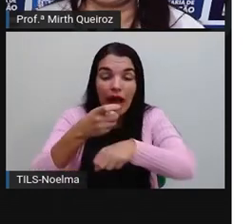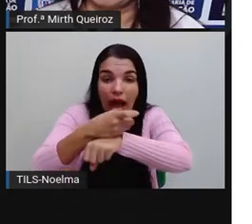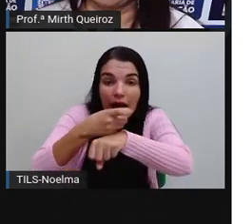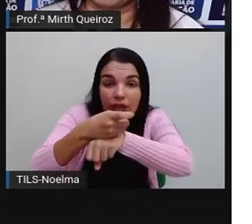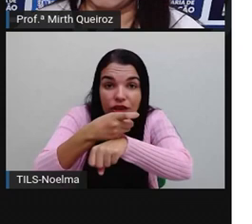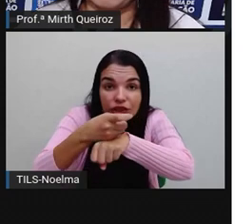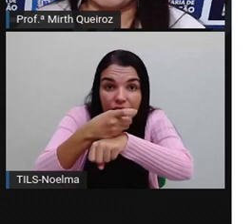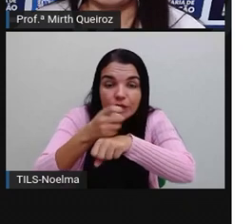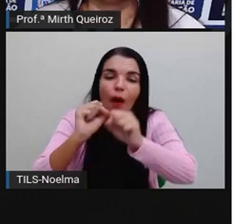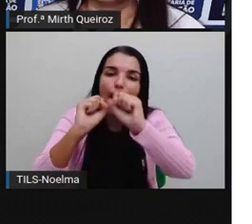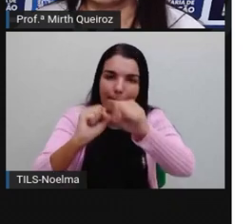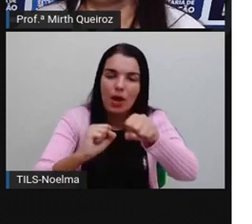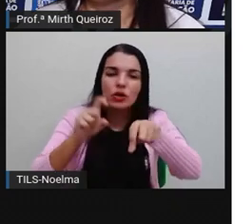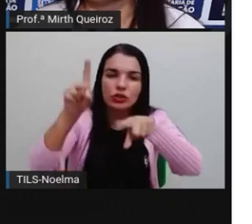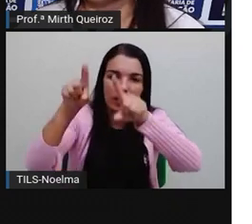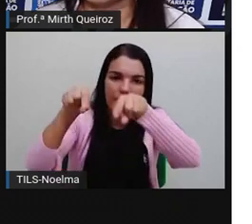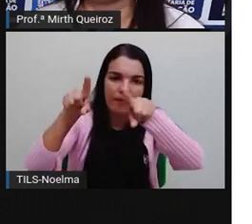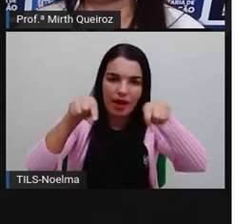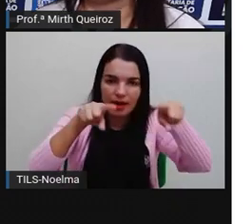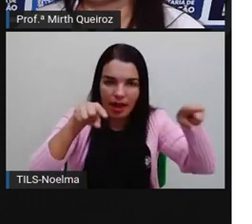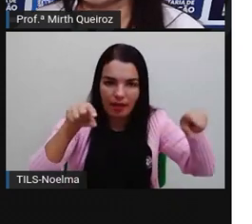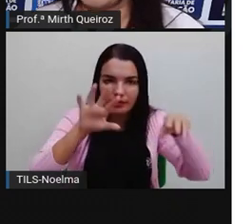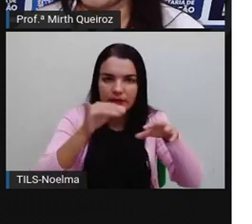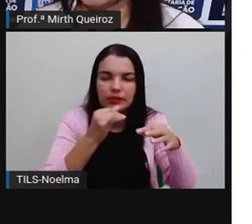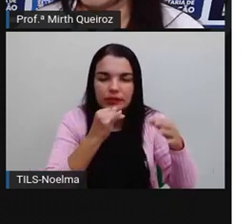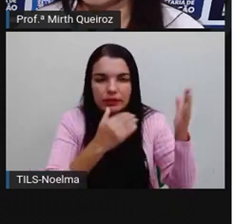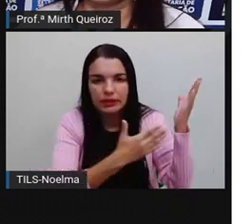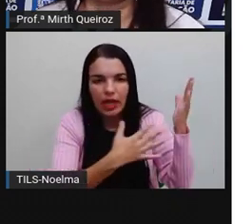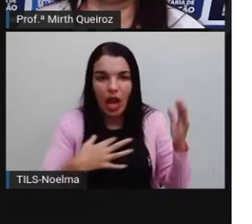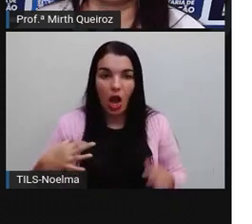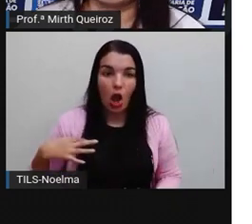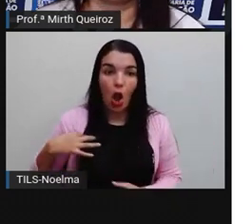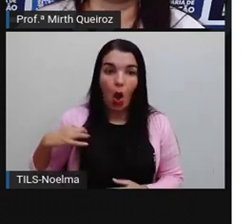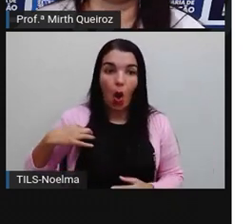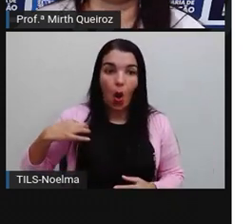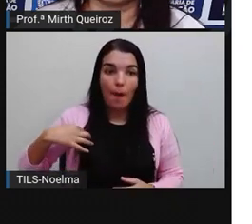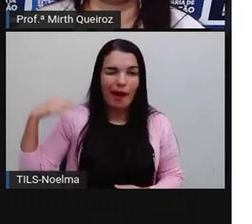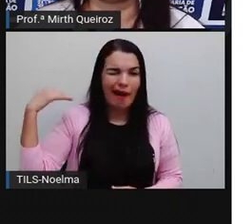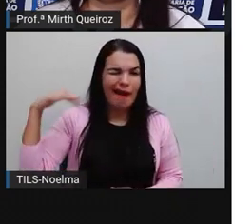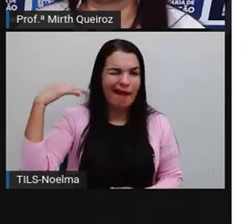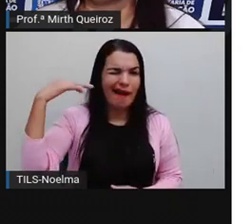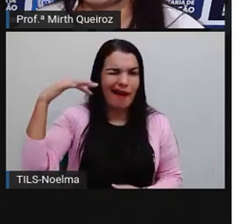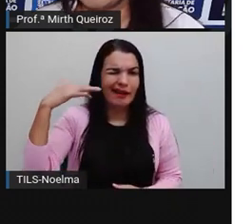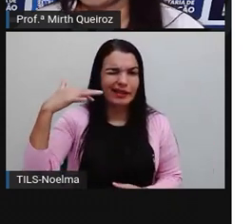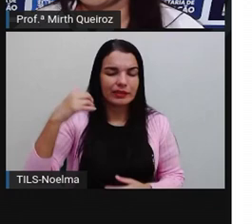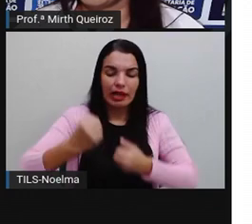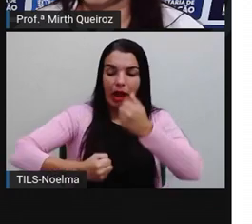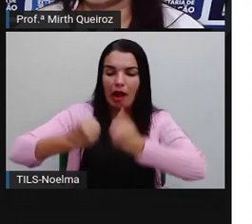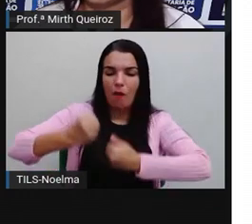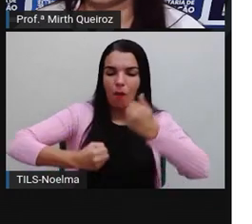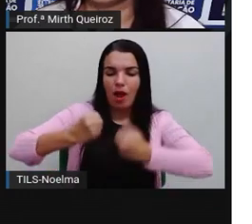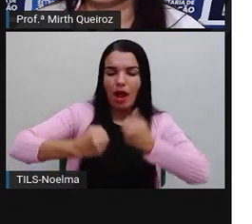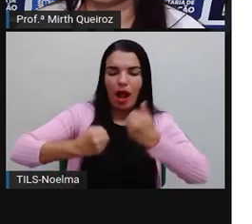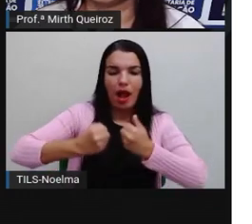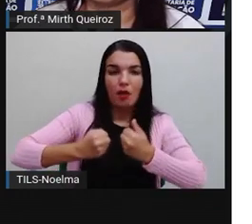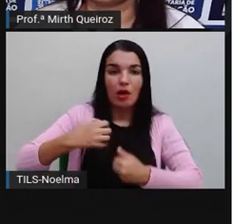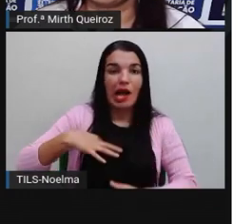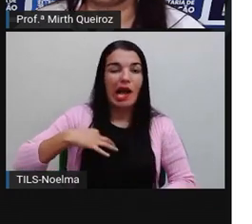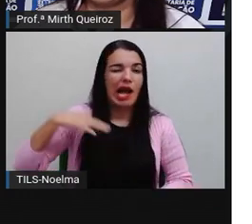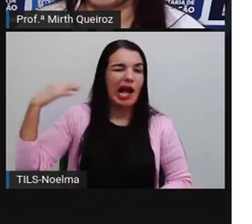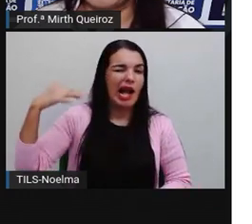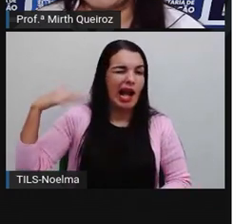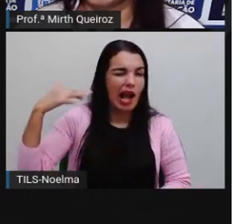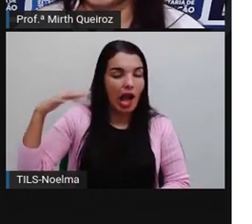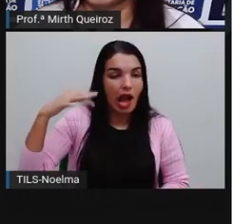aí vão variar. As roupas estavam caras. Os carros estavam caros. Porque nós estamos usando aqui